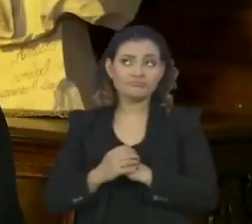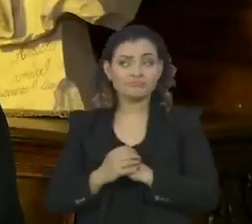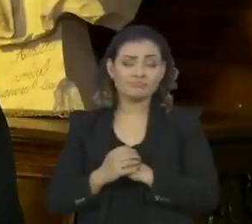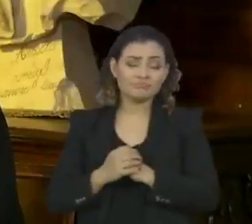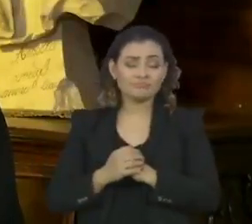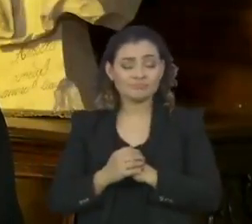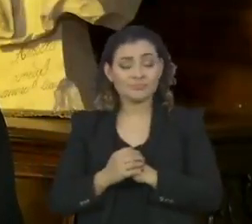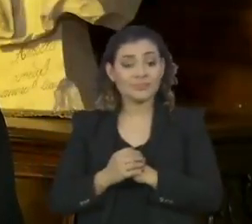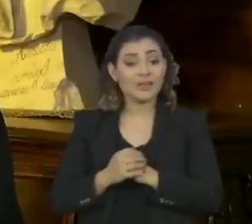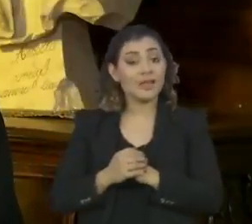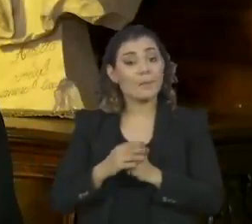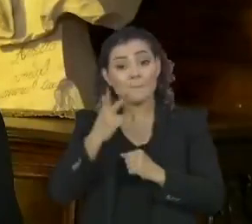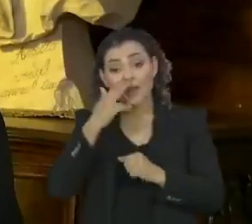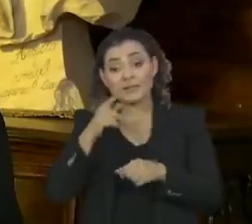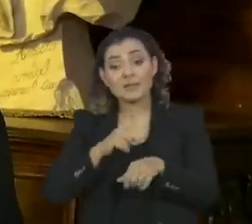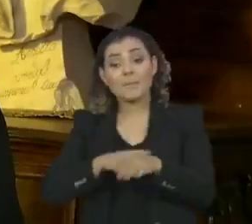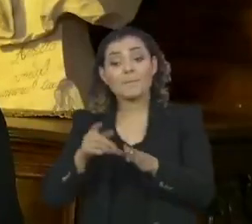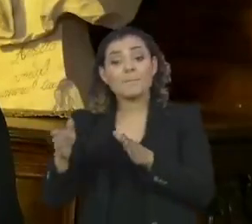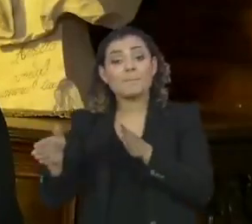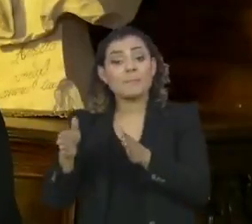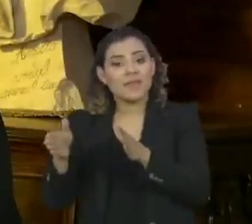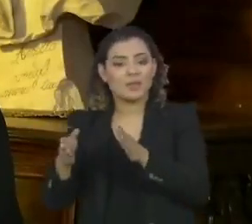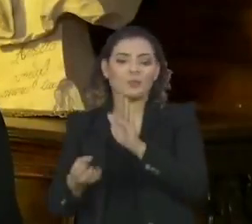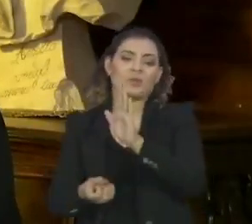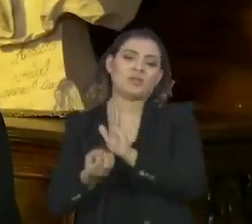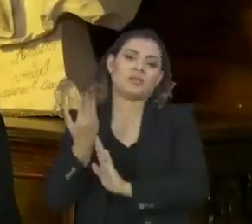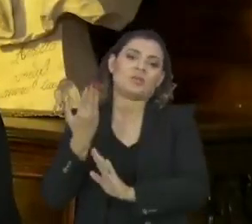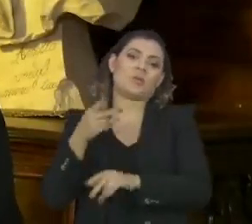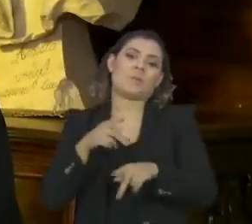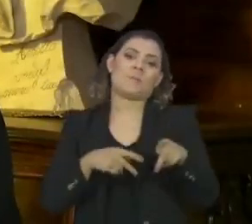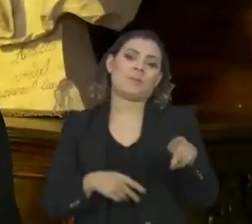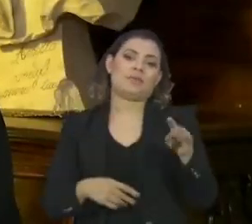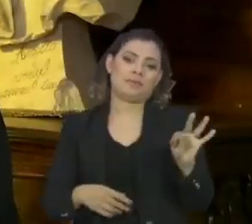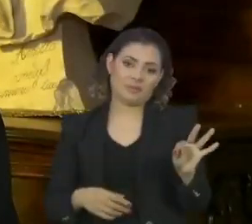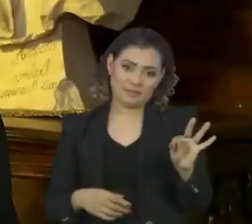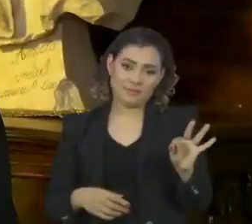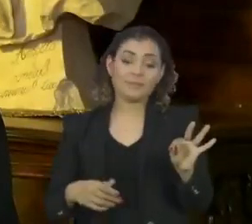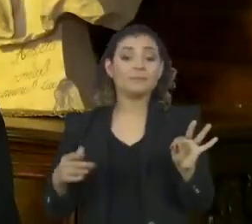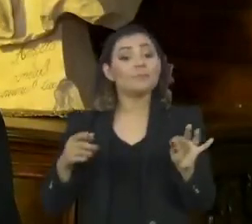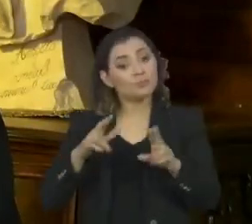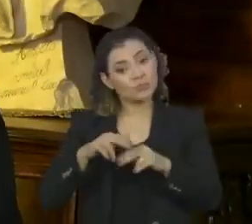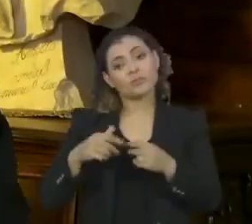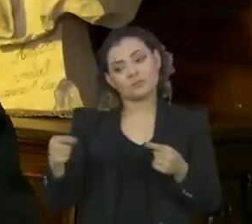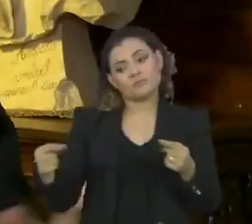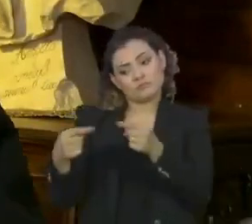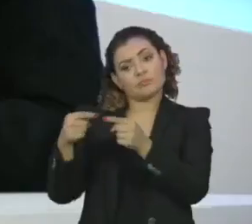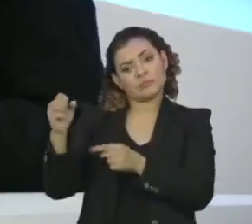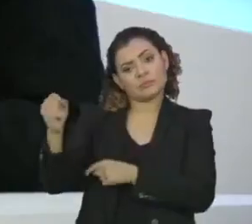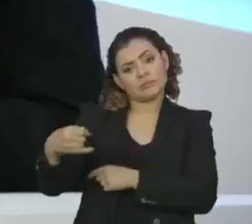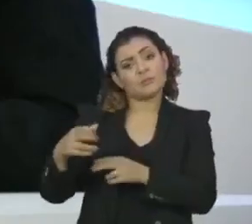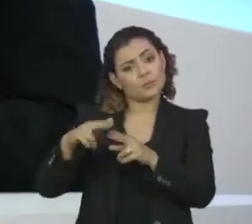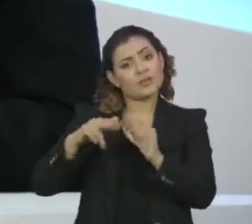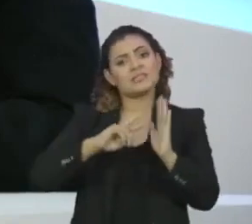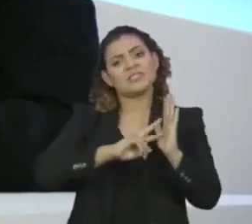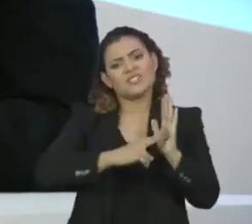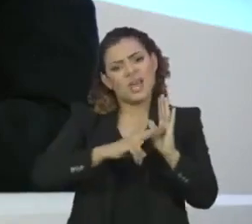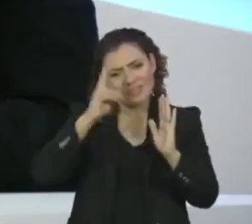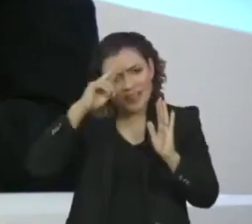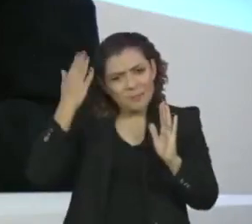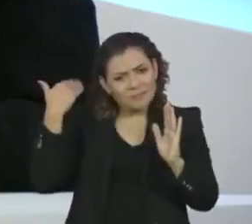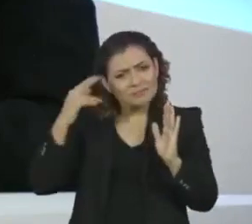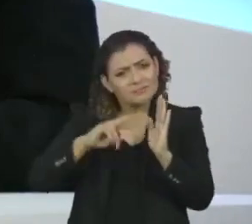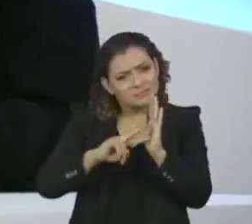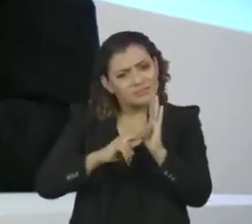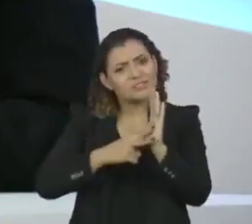aplicado no momento do nascimento do Partido dos Trabalhadores, referido àqueles sindicatos que, muitas vezes,